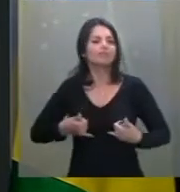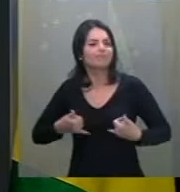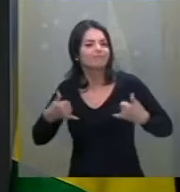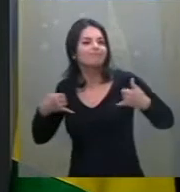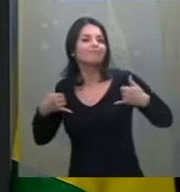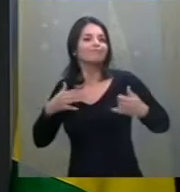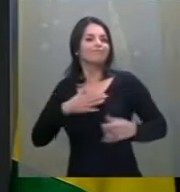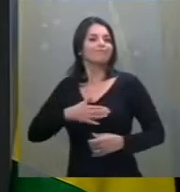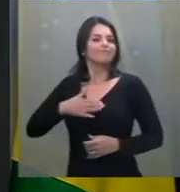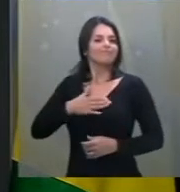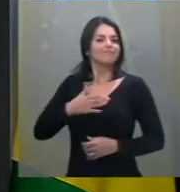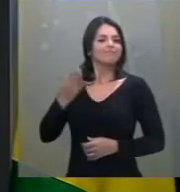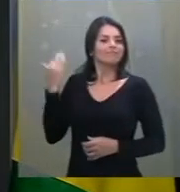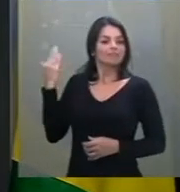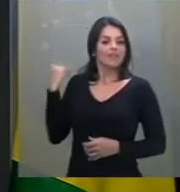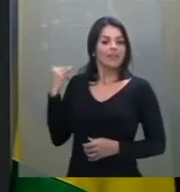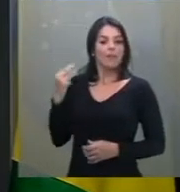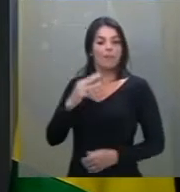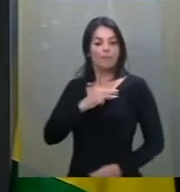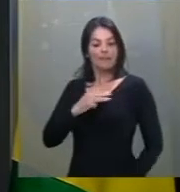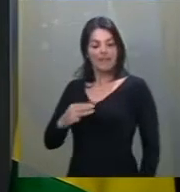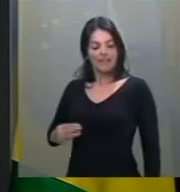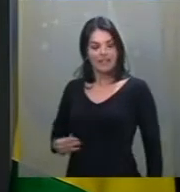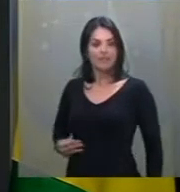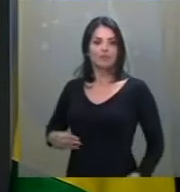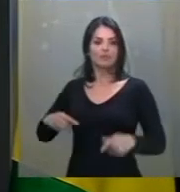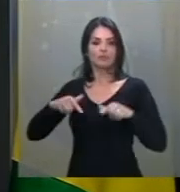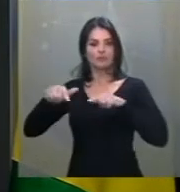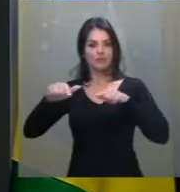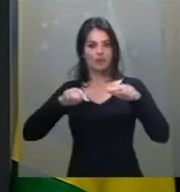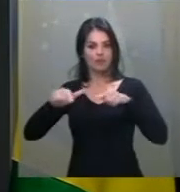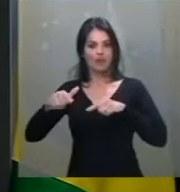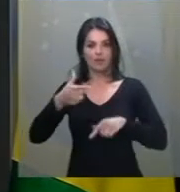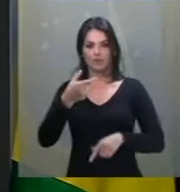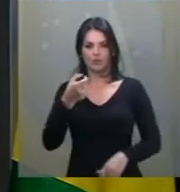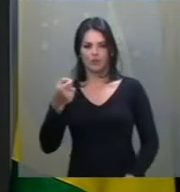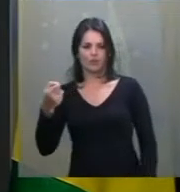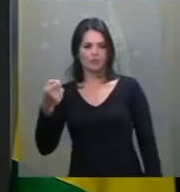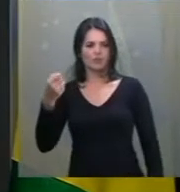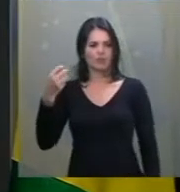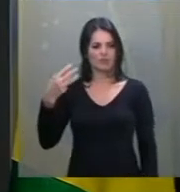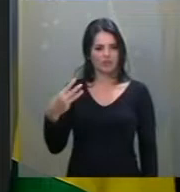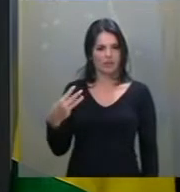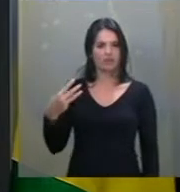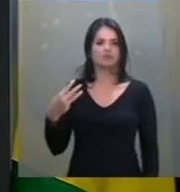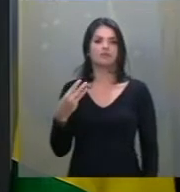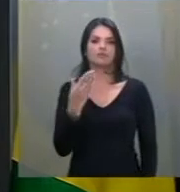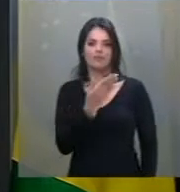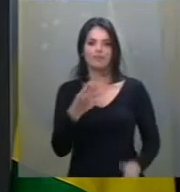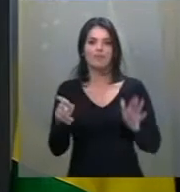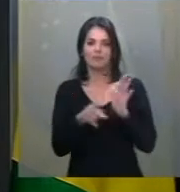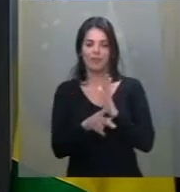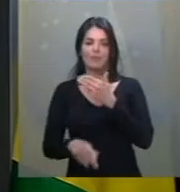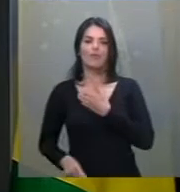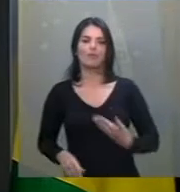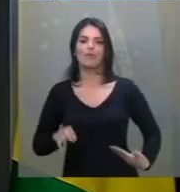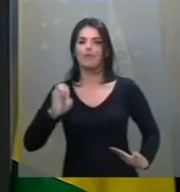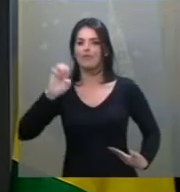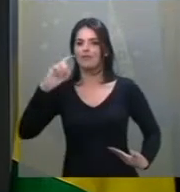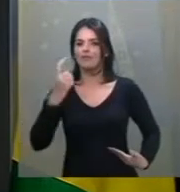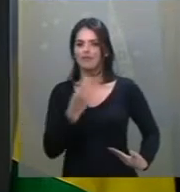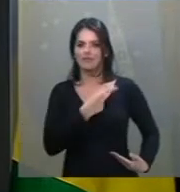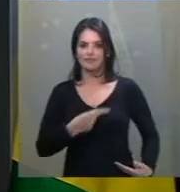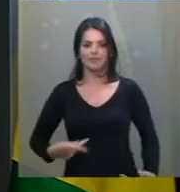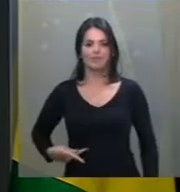quando o primeiro ministro do trabalho, em 2003, do ex-presidente Luiz Inácio Lula da Silva, ter